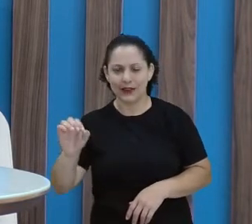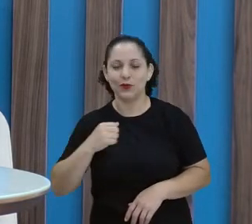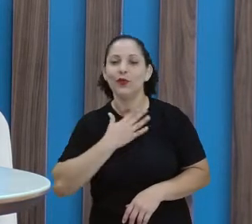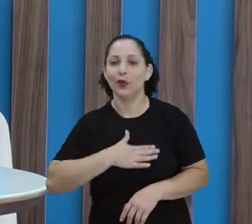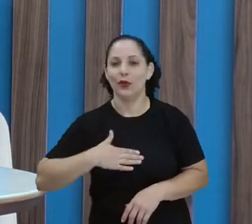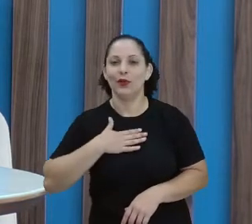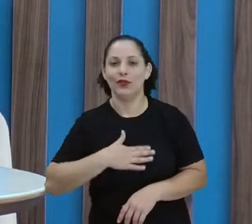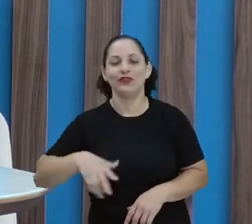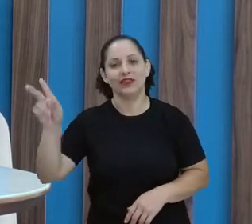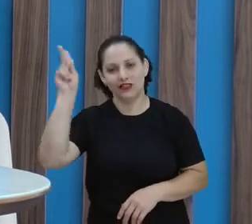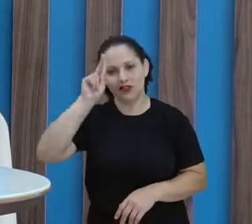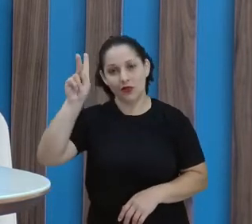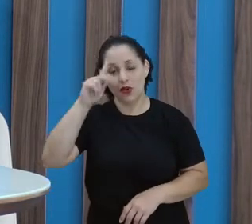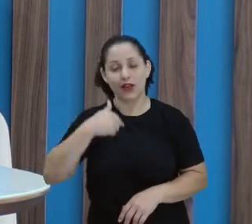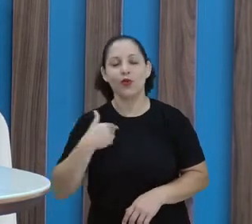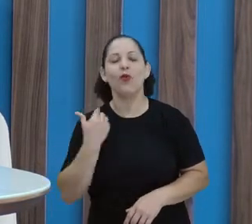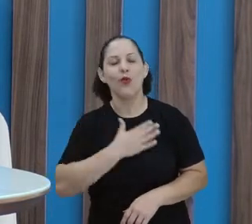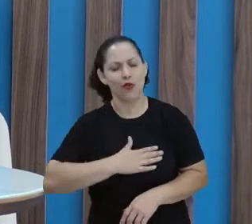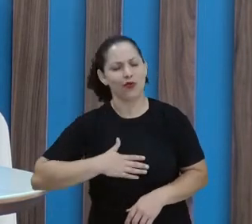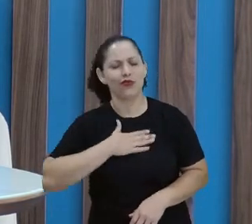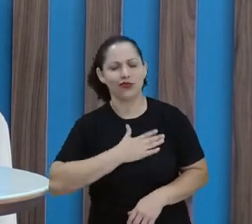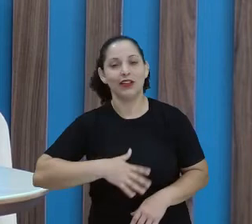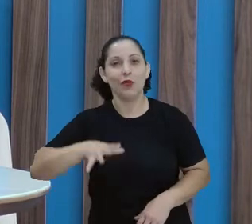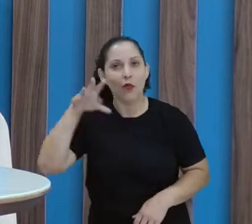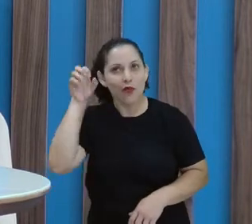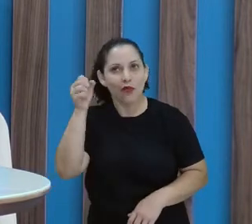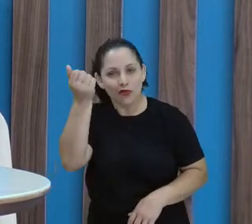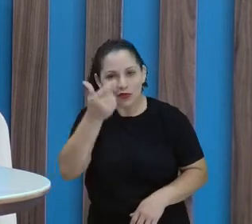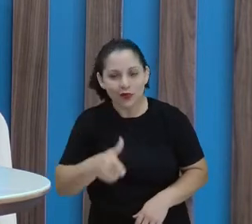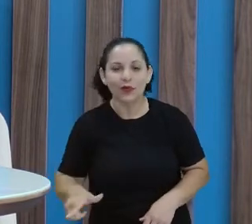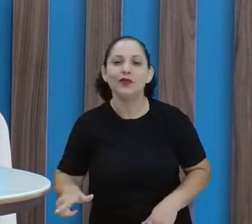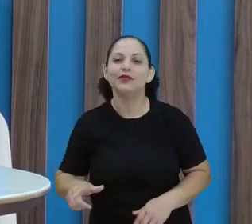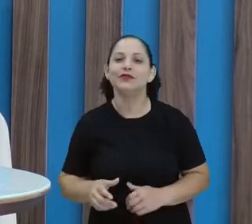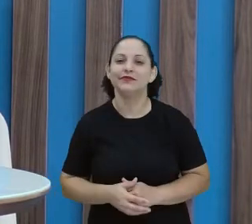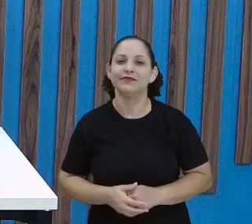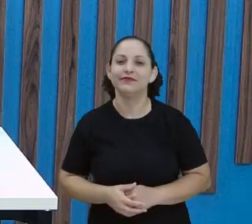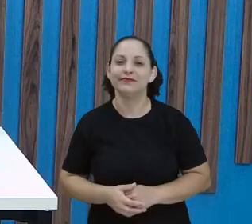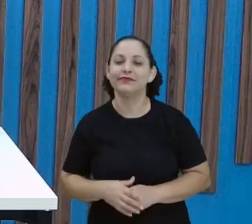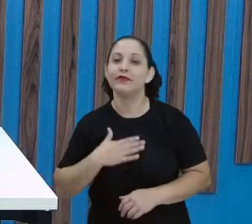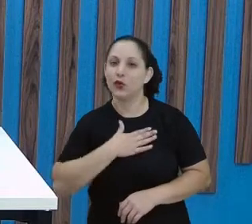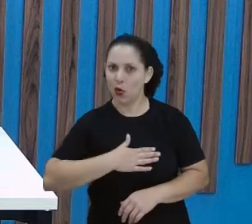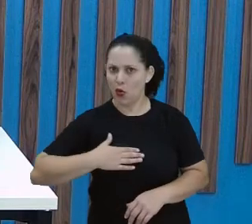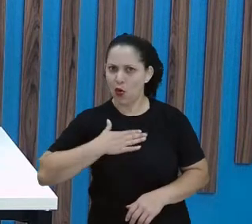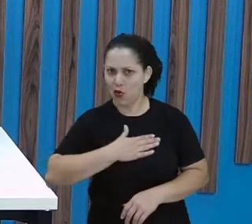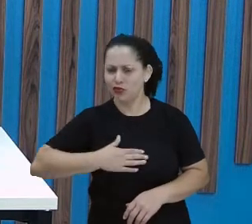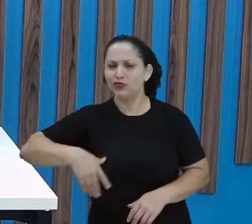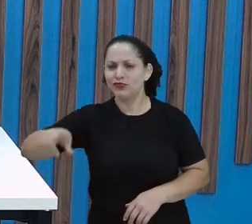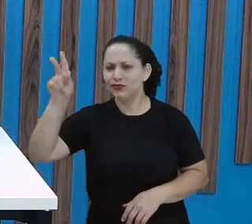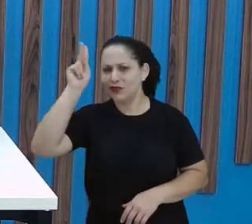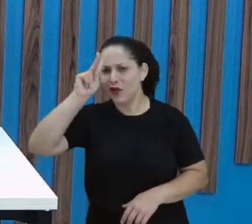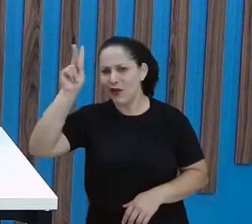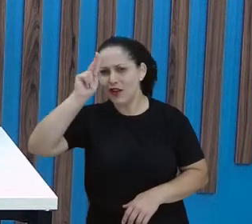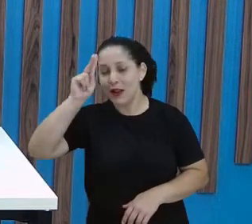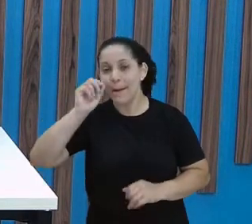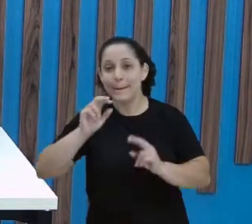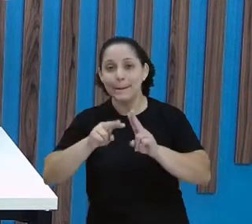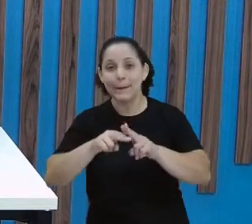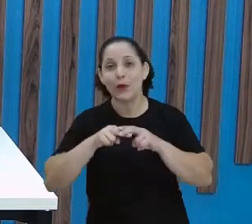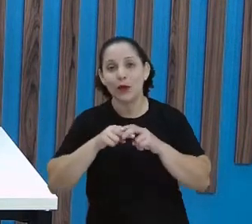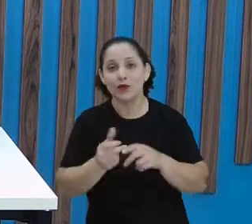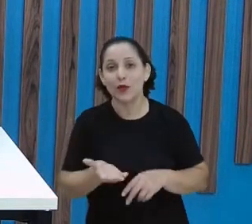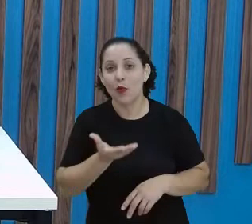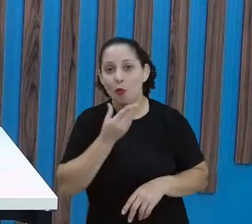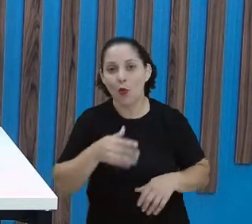Mas, mesmo assim, eu gostei de relembrar essa história. E ele disse que gostava da história porque o espantalho queria um